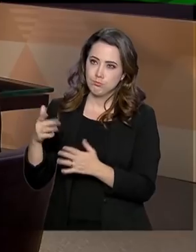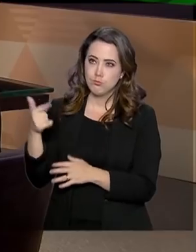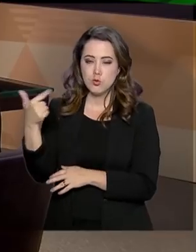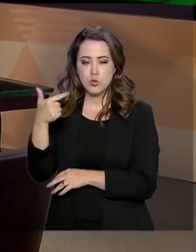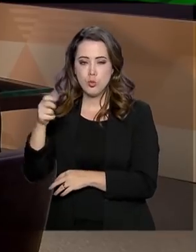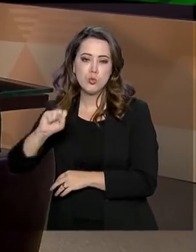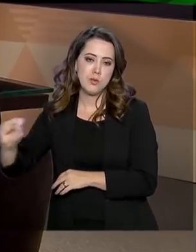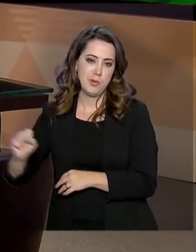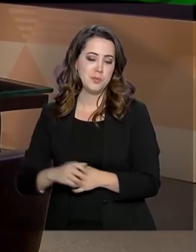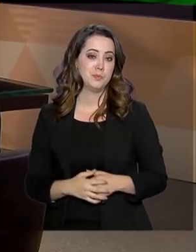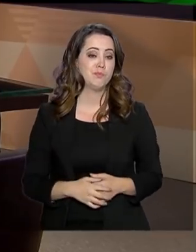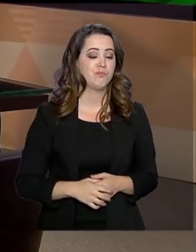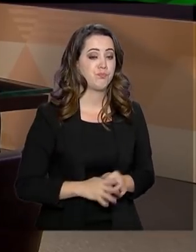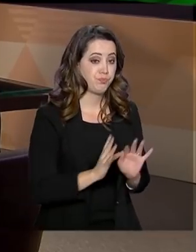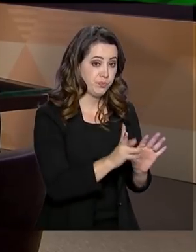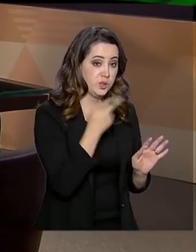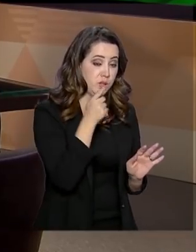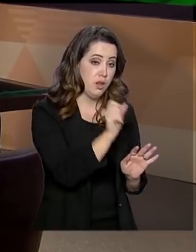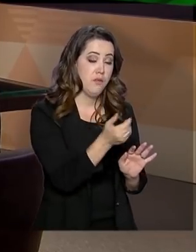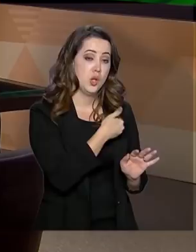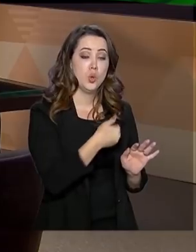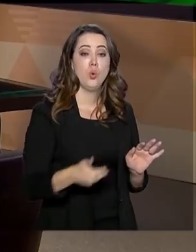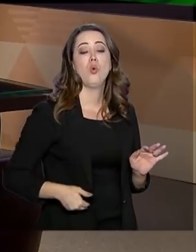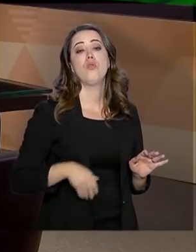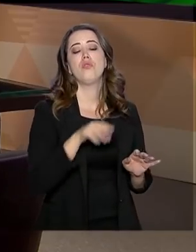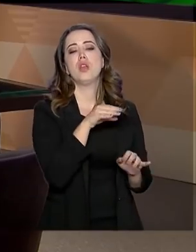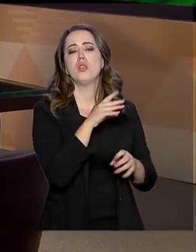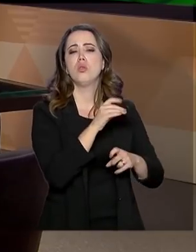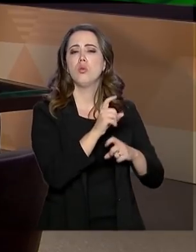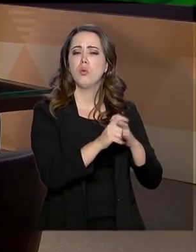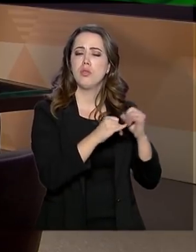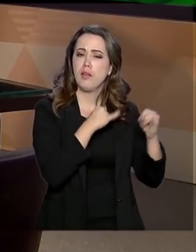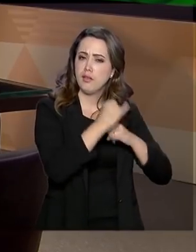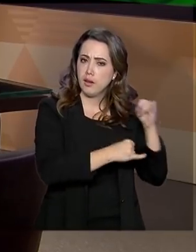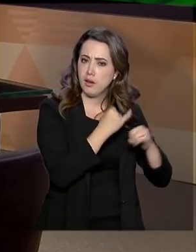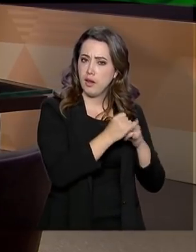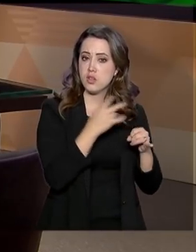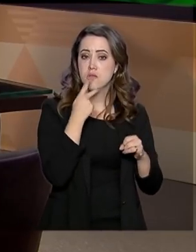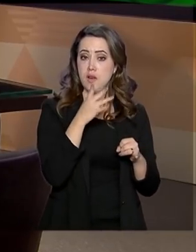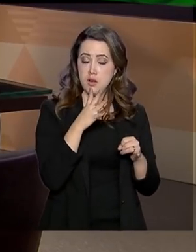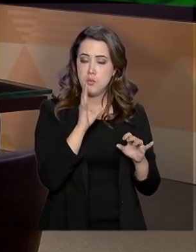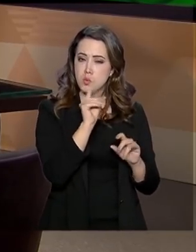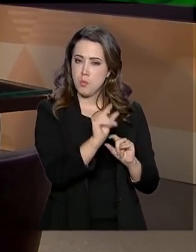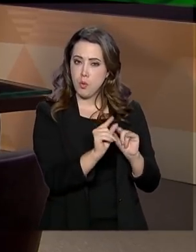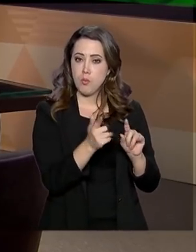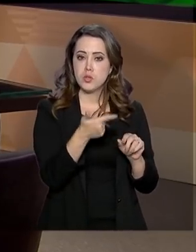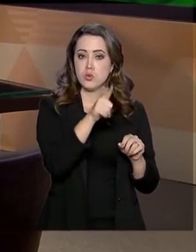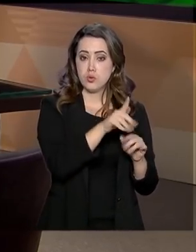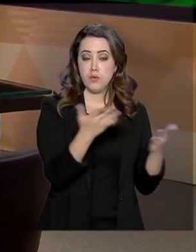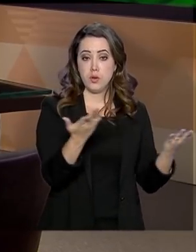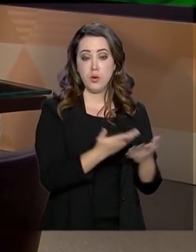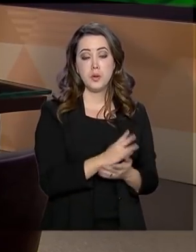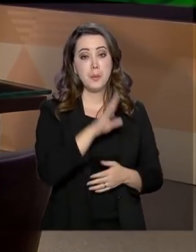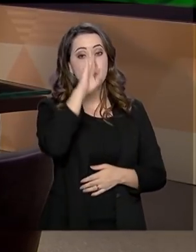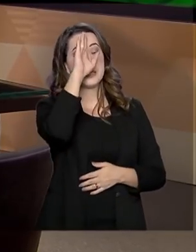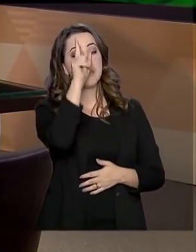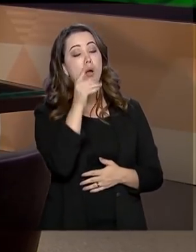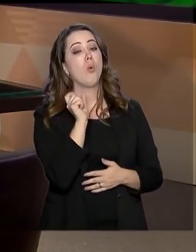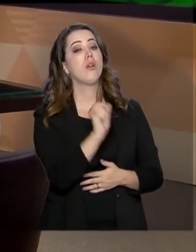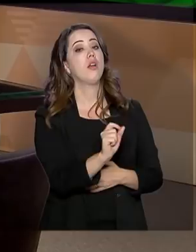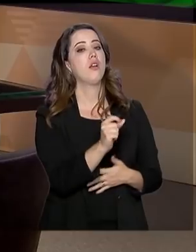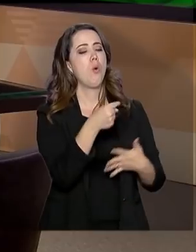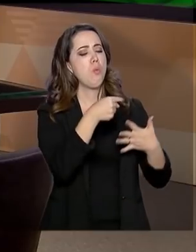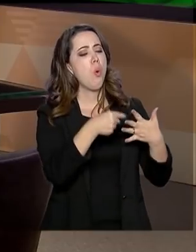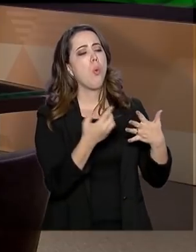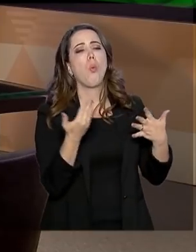Em relação ao governo digital, a gente falou um pouquinho, mas vamos retomar esse assunto. Prioridades e metas.